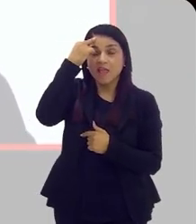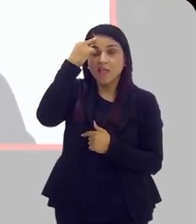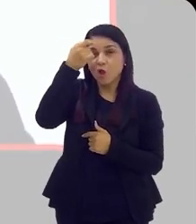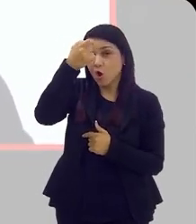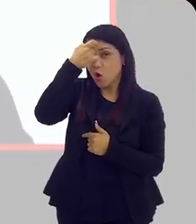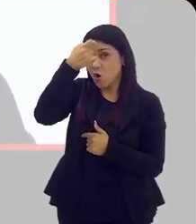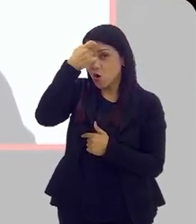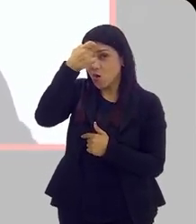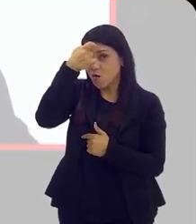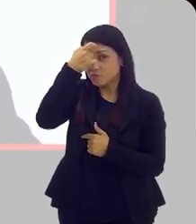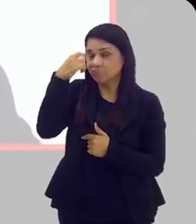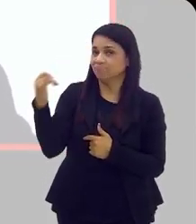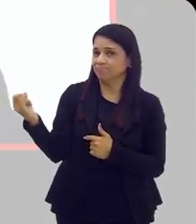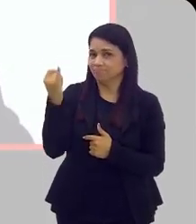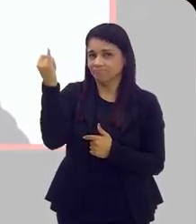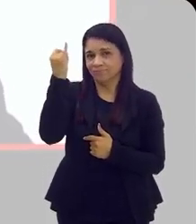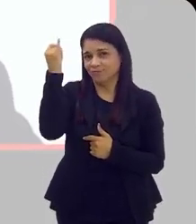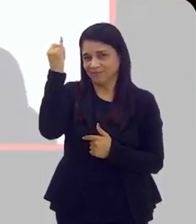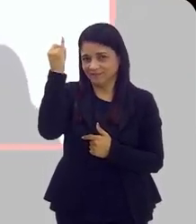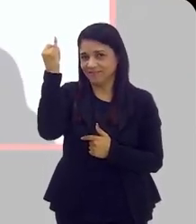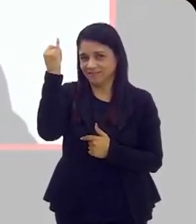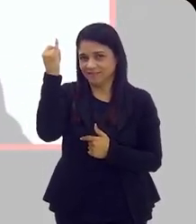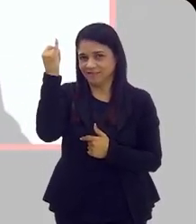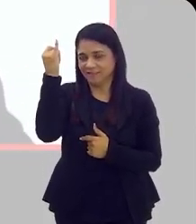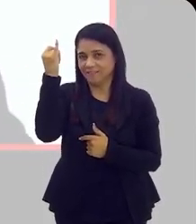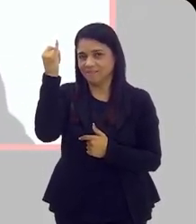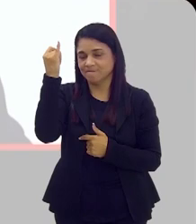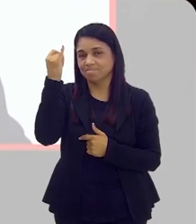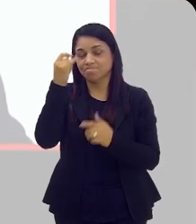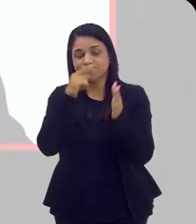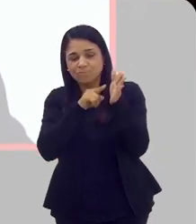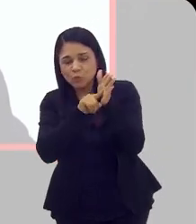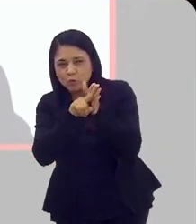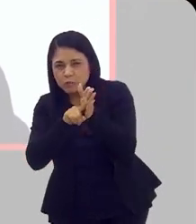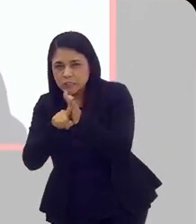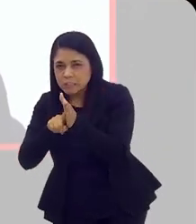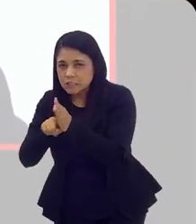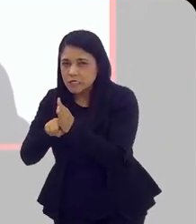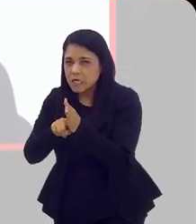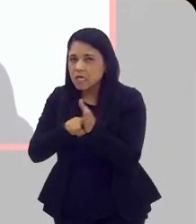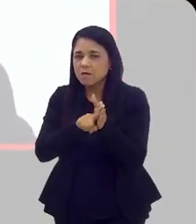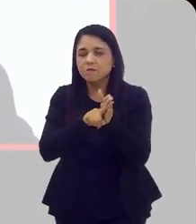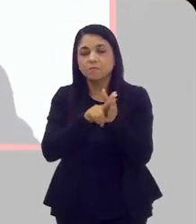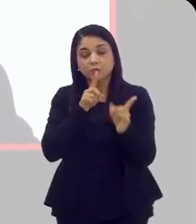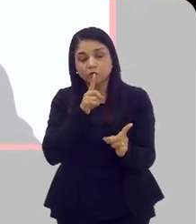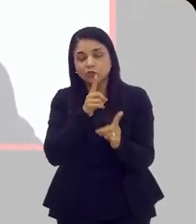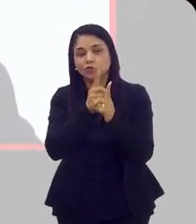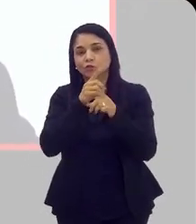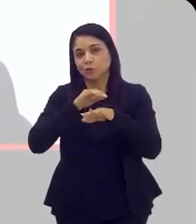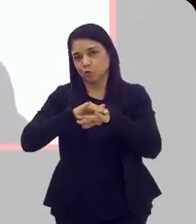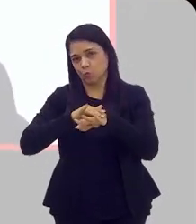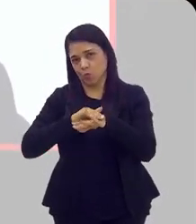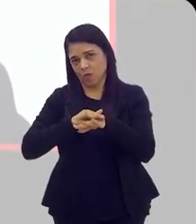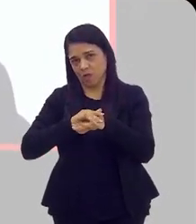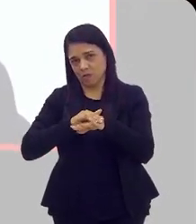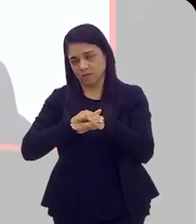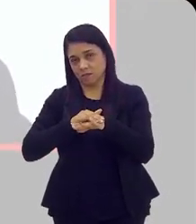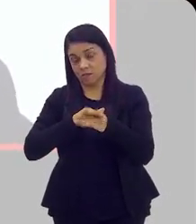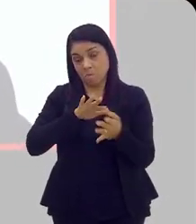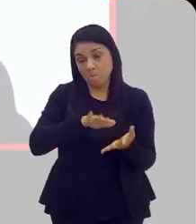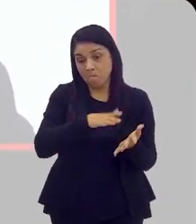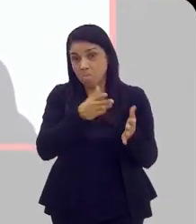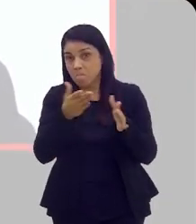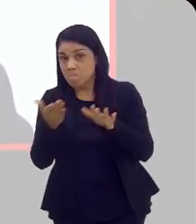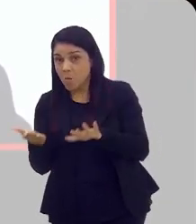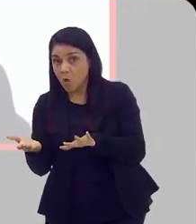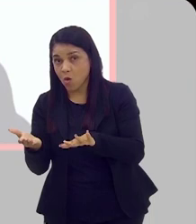ideia na cabeça. De quão importante é a gente fazer o rastreio dessas doenças que são evitáveis, são causas de mortes